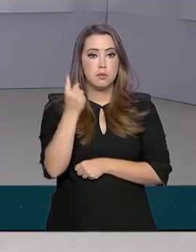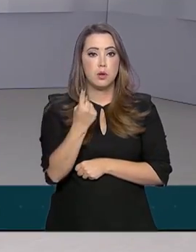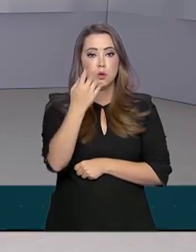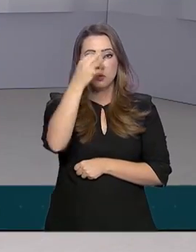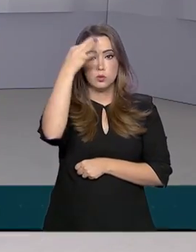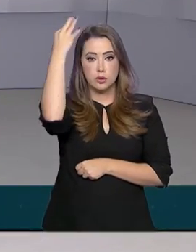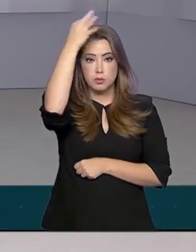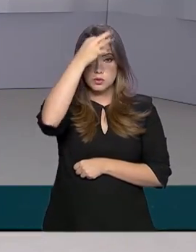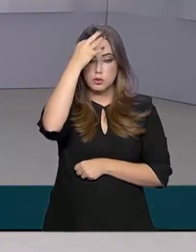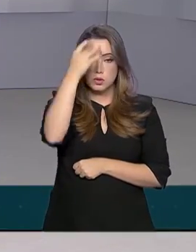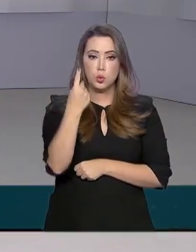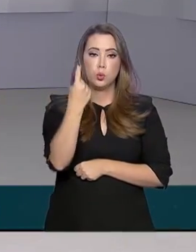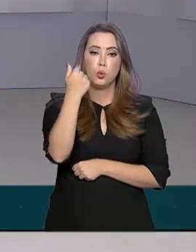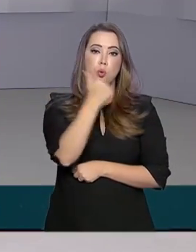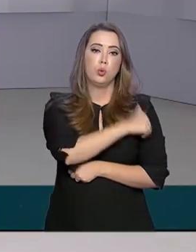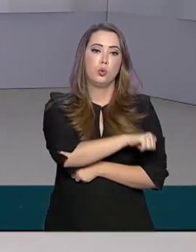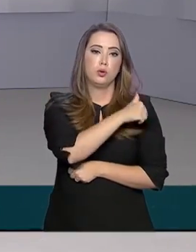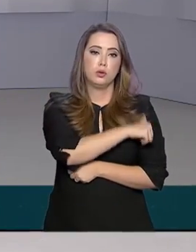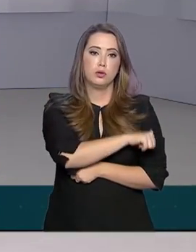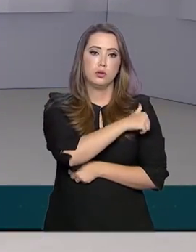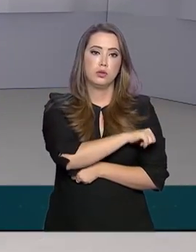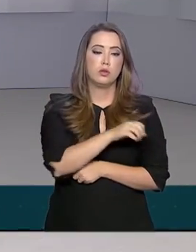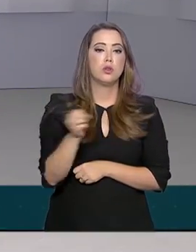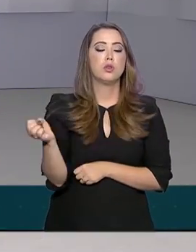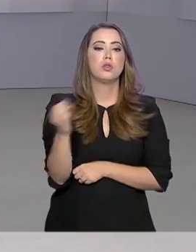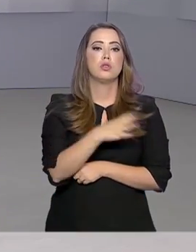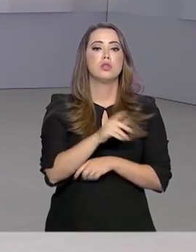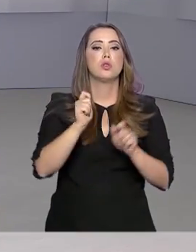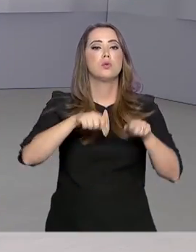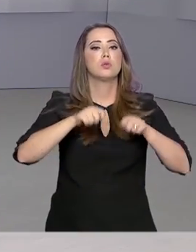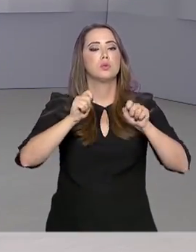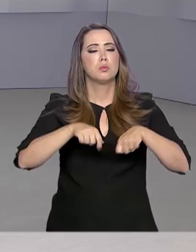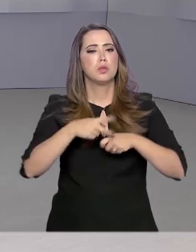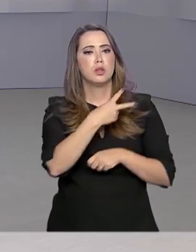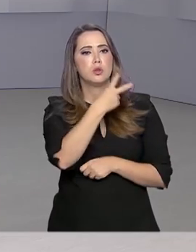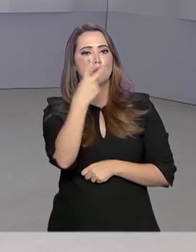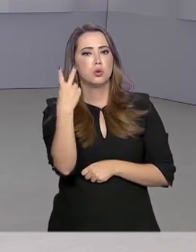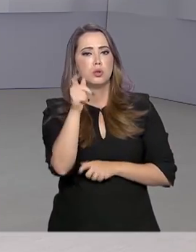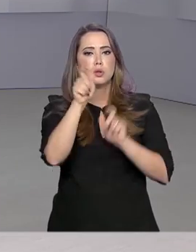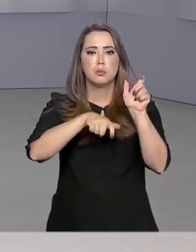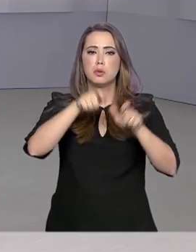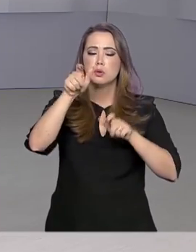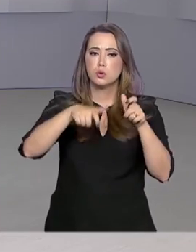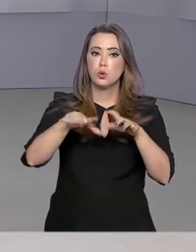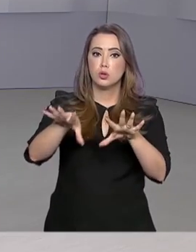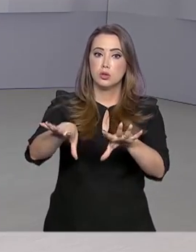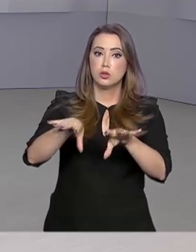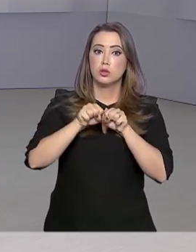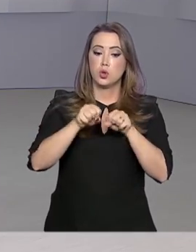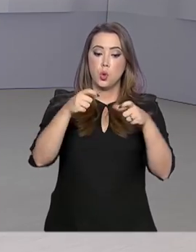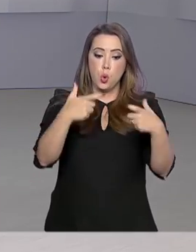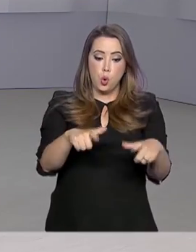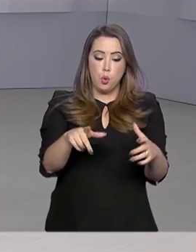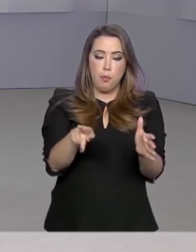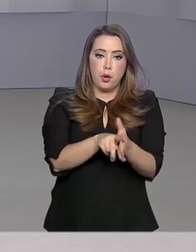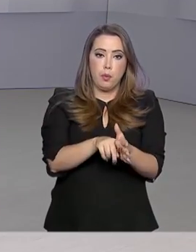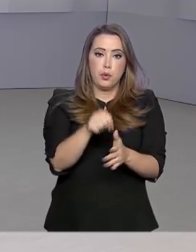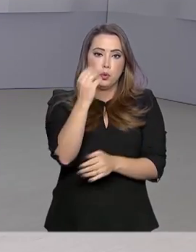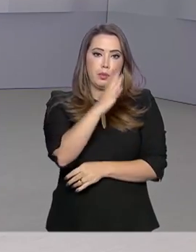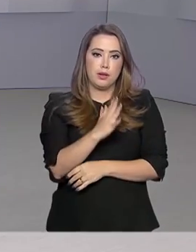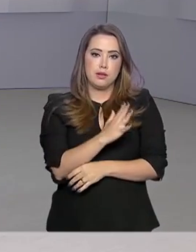Espírito Santo e um no Rio de Janeiro. Entre as novas confirmações, dois casos são de transmissão local no Brasil